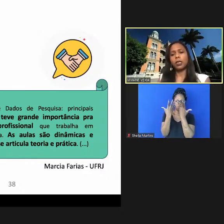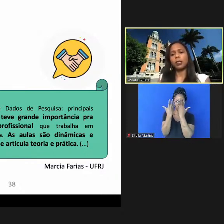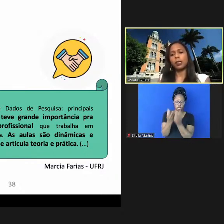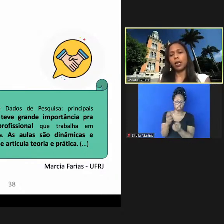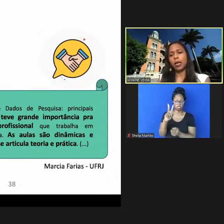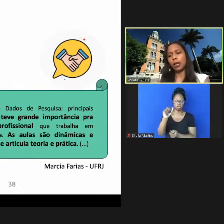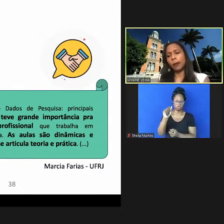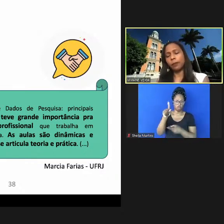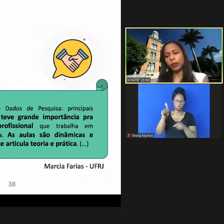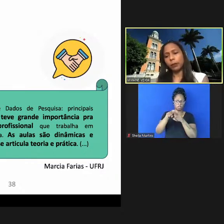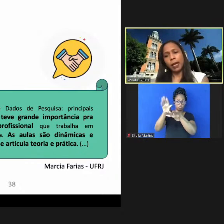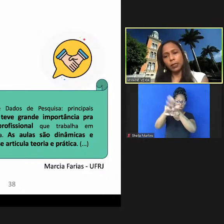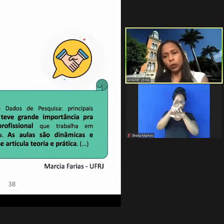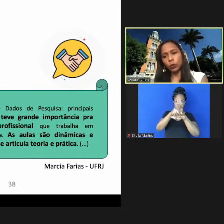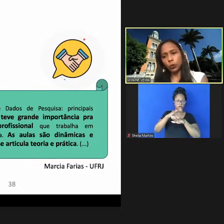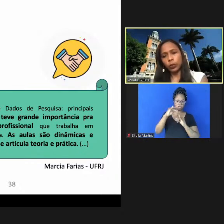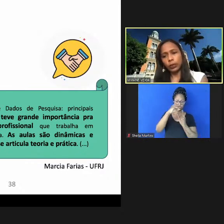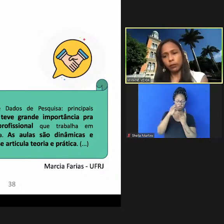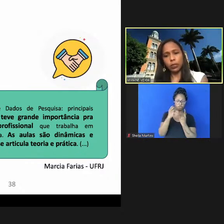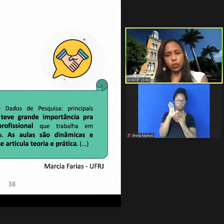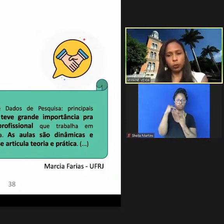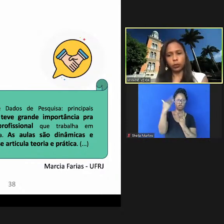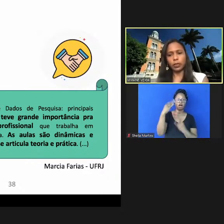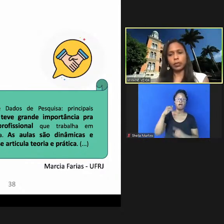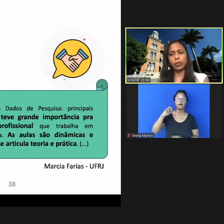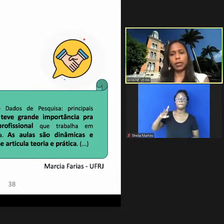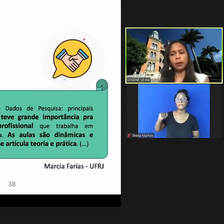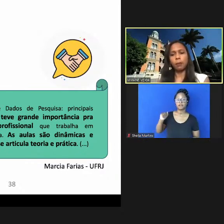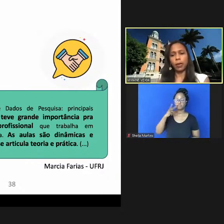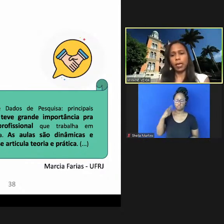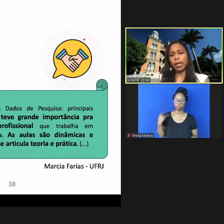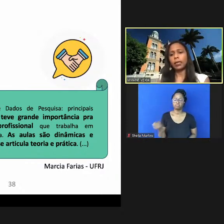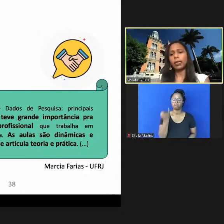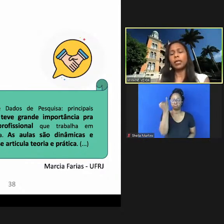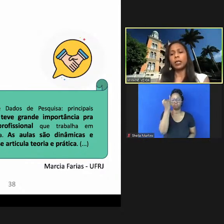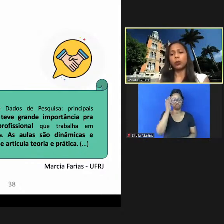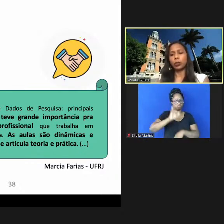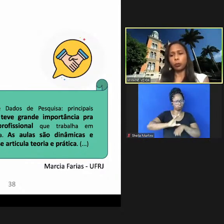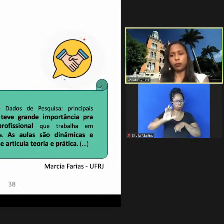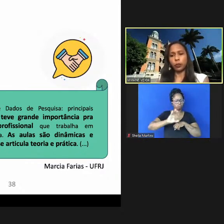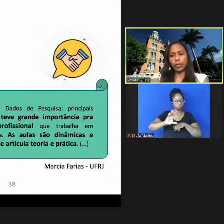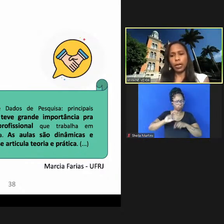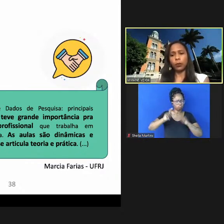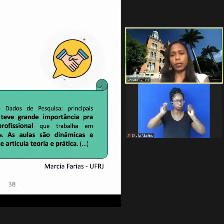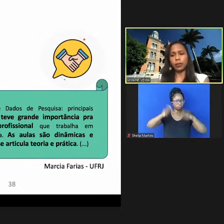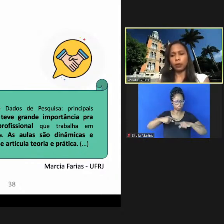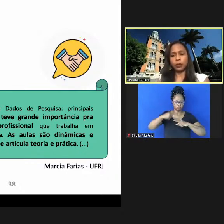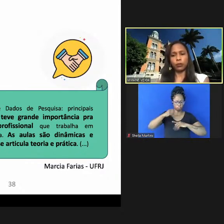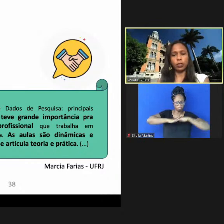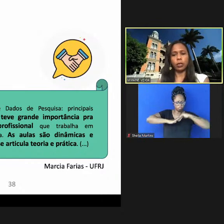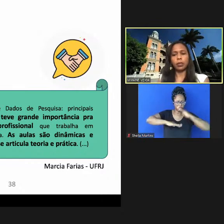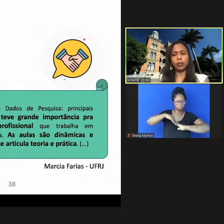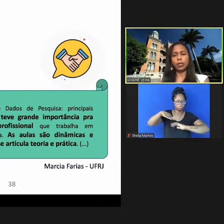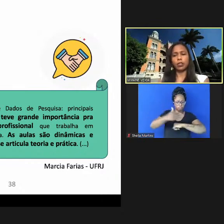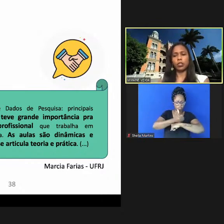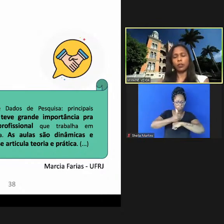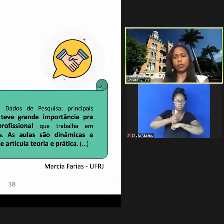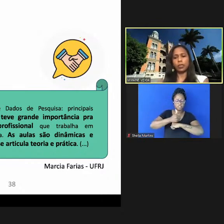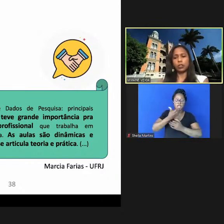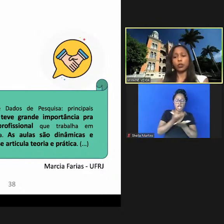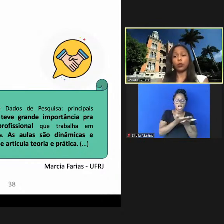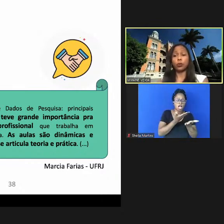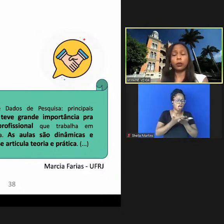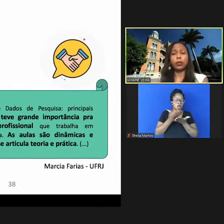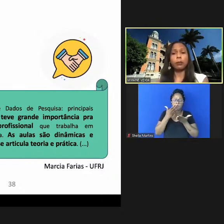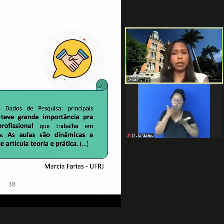para eles e a Márcia colocou que teve grande importância para ela enquanto profissional e a exaulação dinâmica as interativas